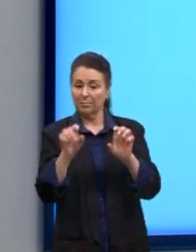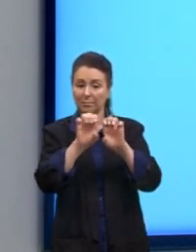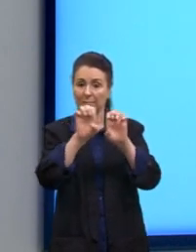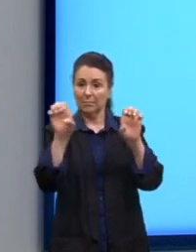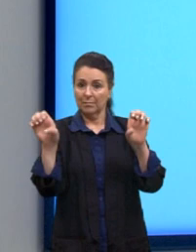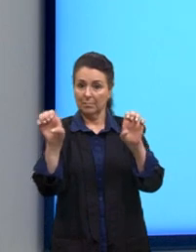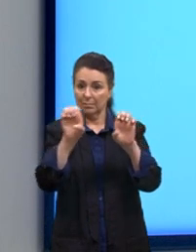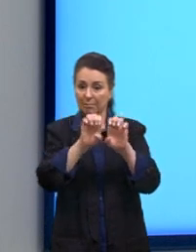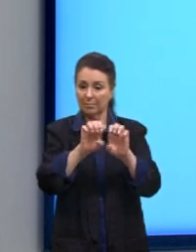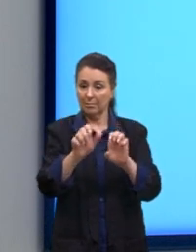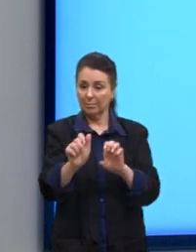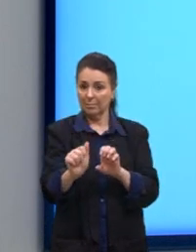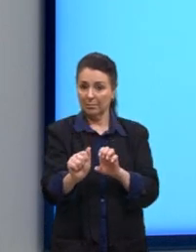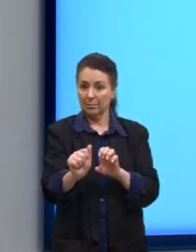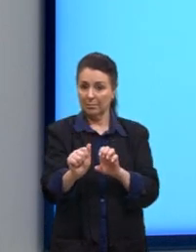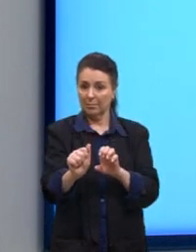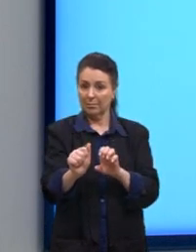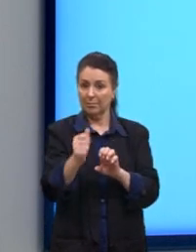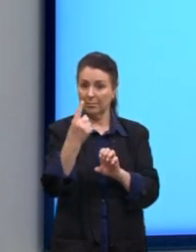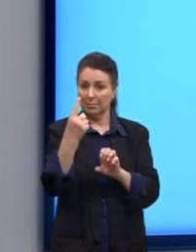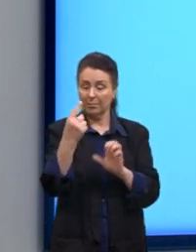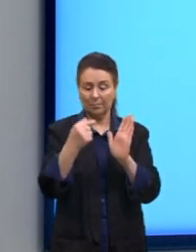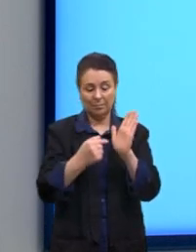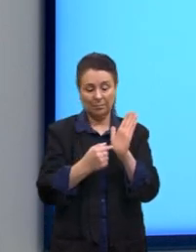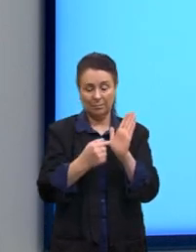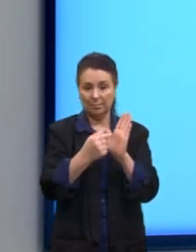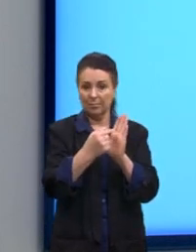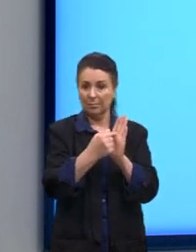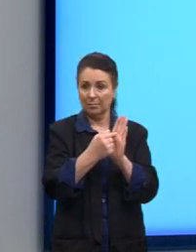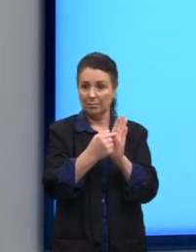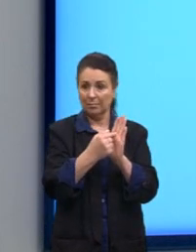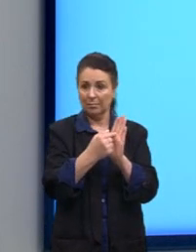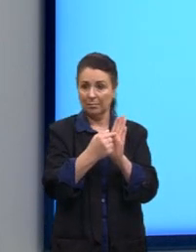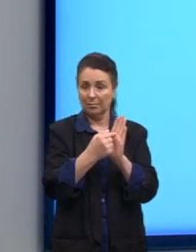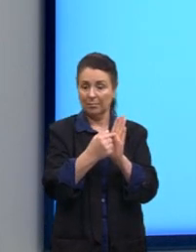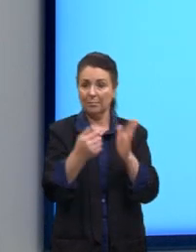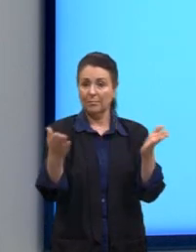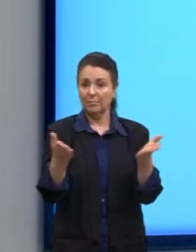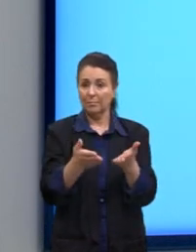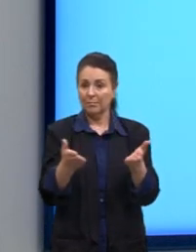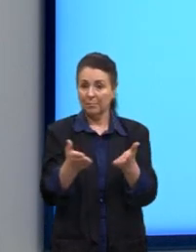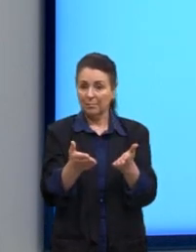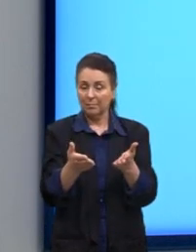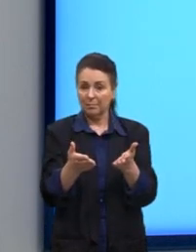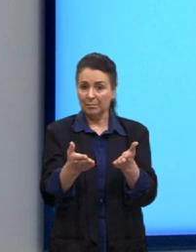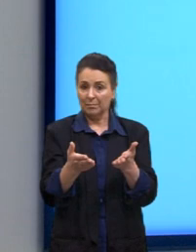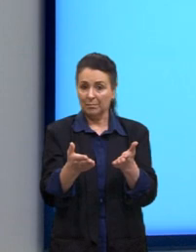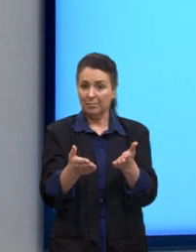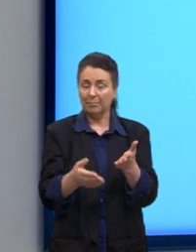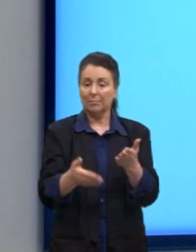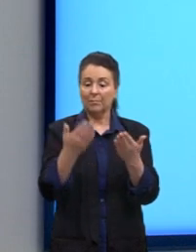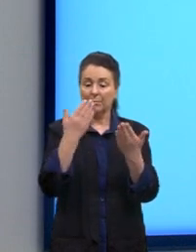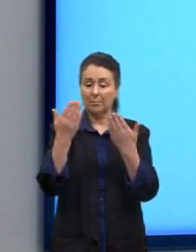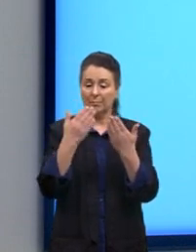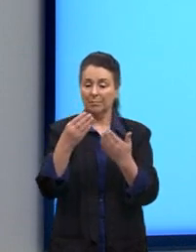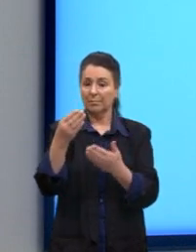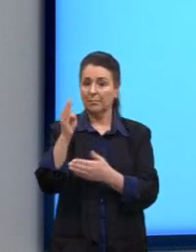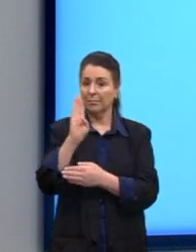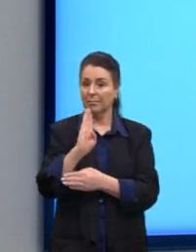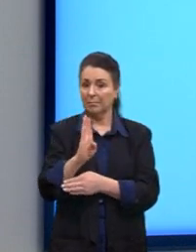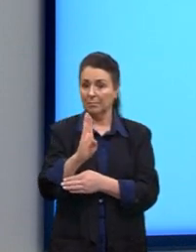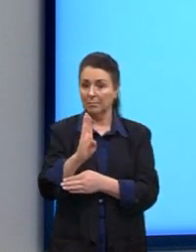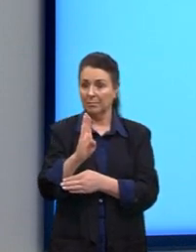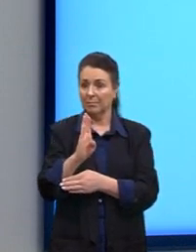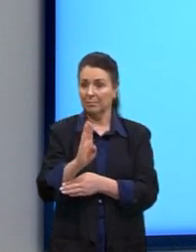A totaliza somente dois pontos. Ok? Agora, nós vamos analisar a letra B. Aqui